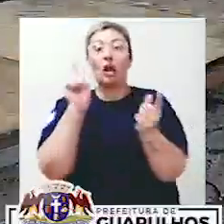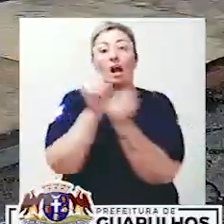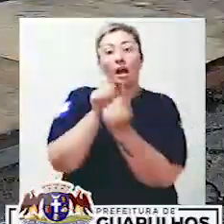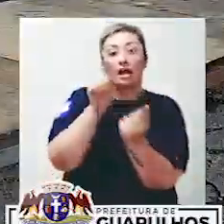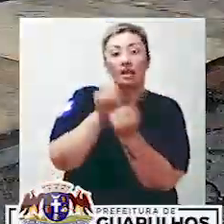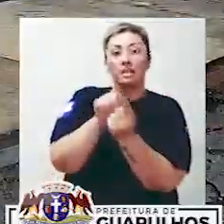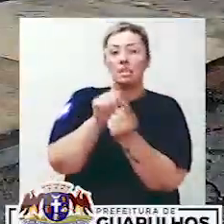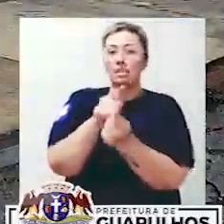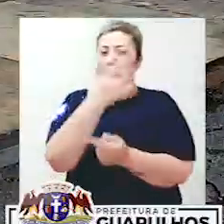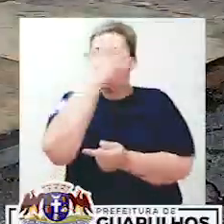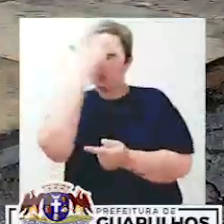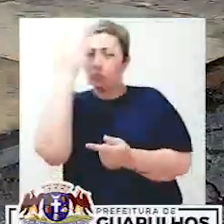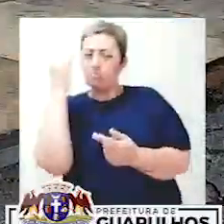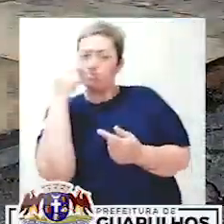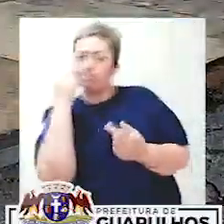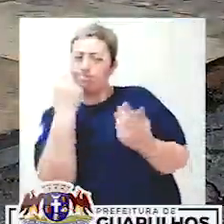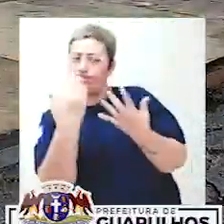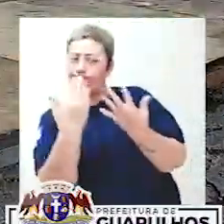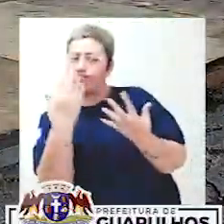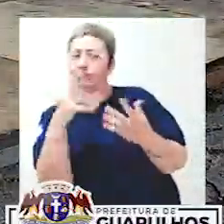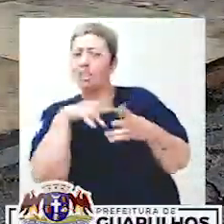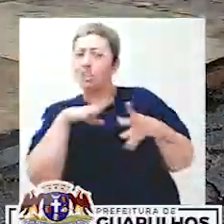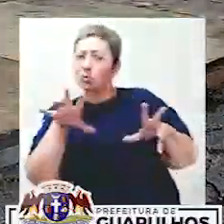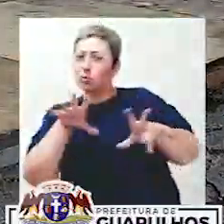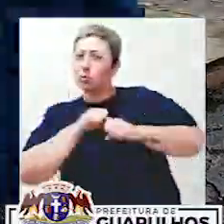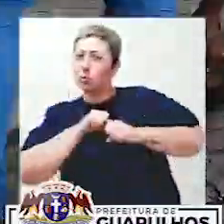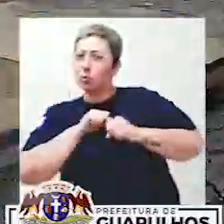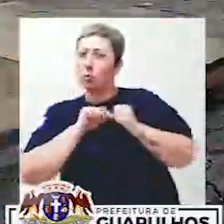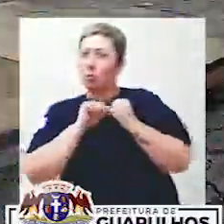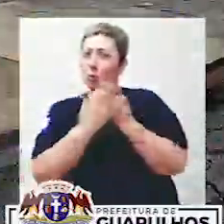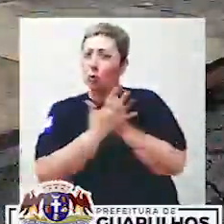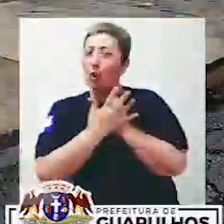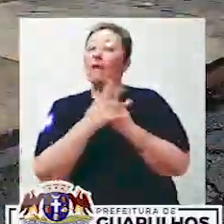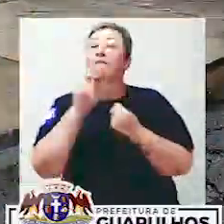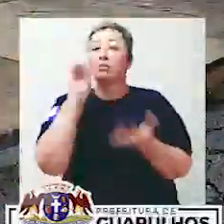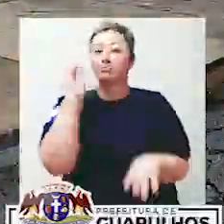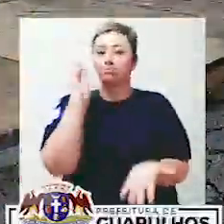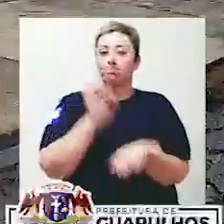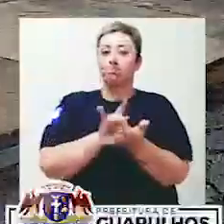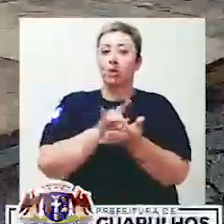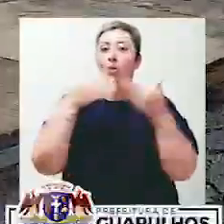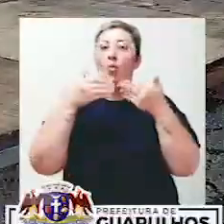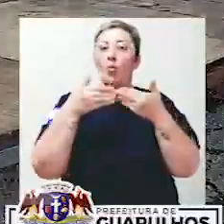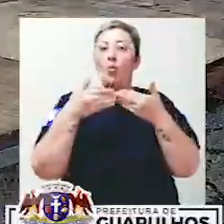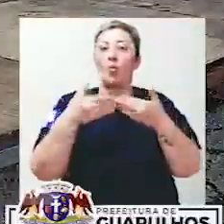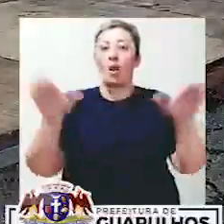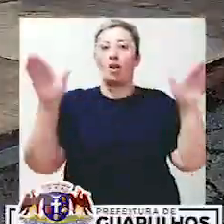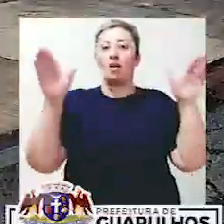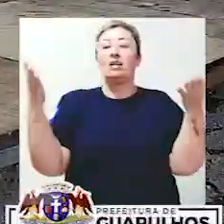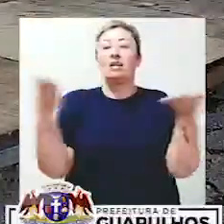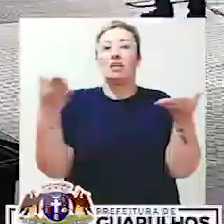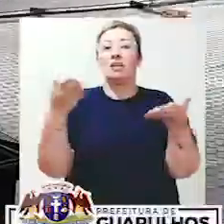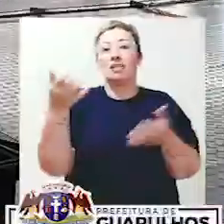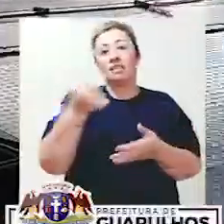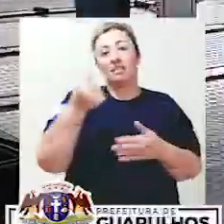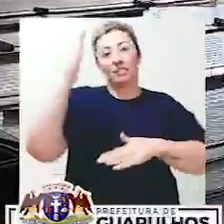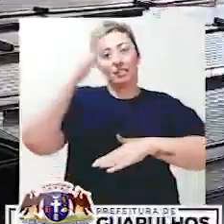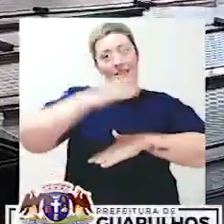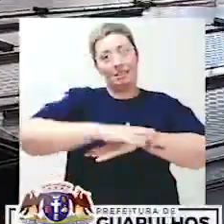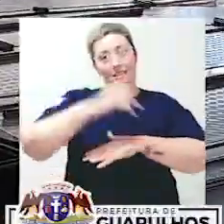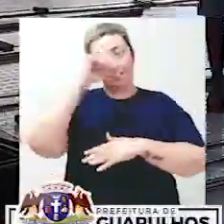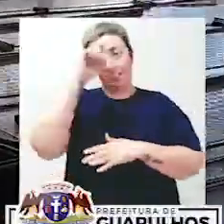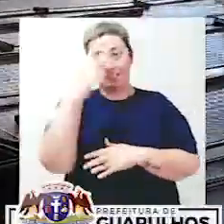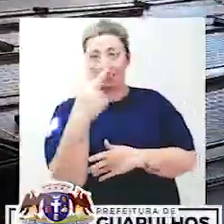atendimento de pessoas com suspeita de terem contraído o vírus, foi oficialmente aberto na tarde desta